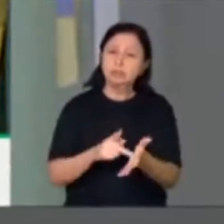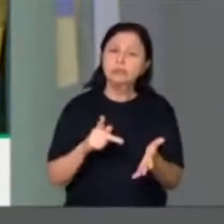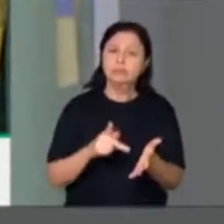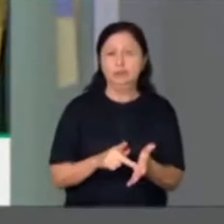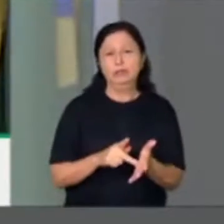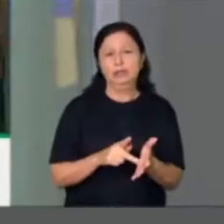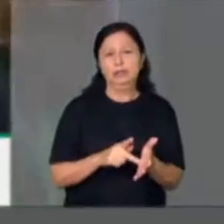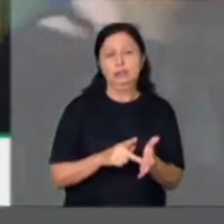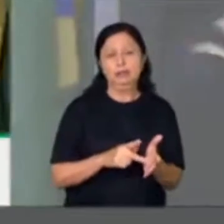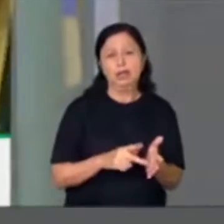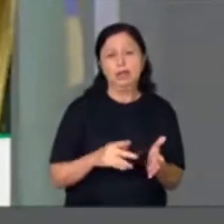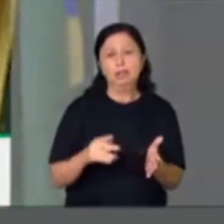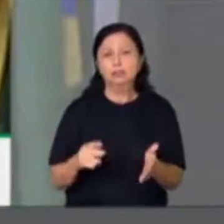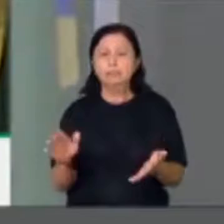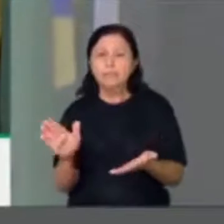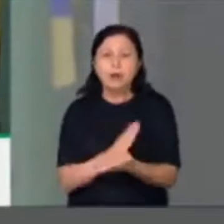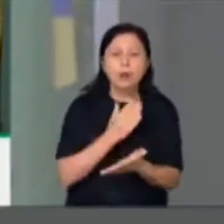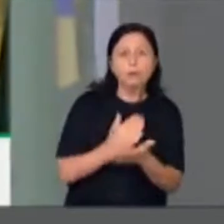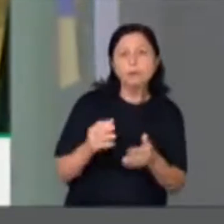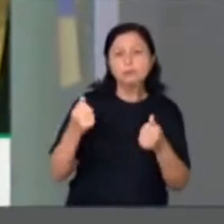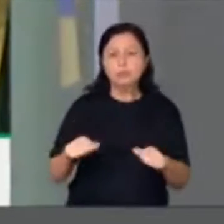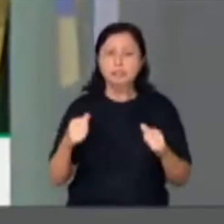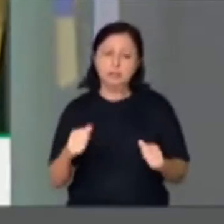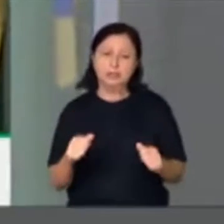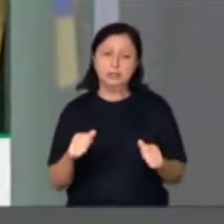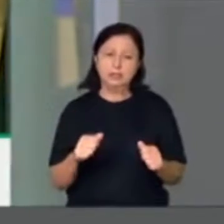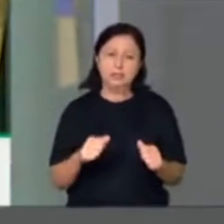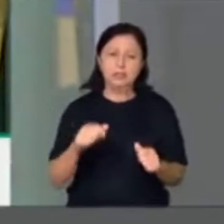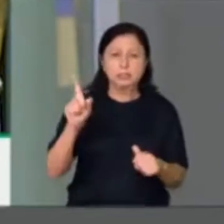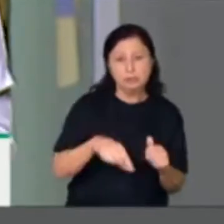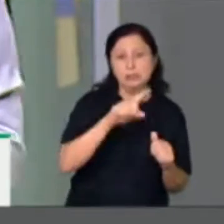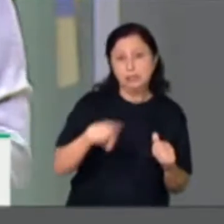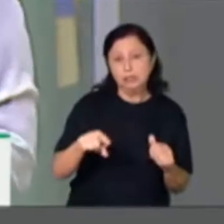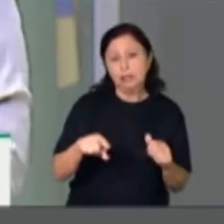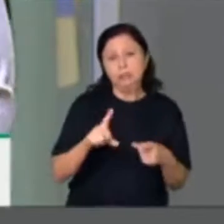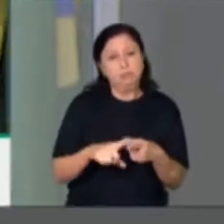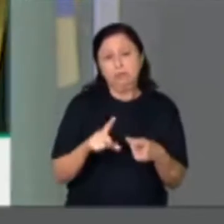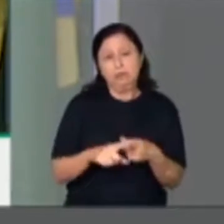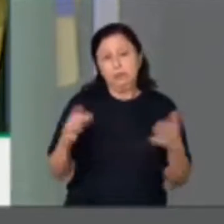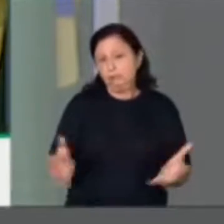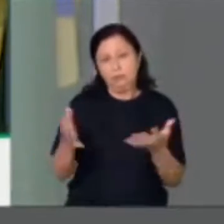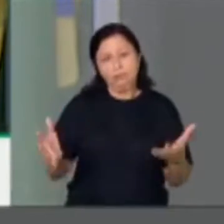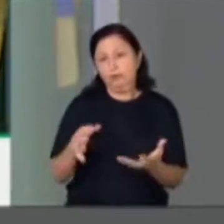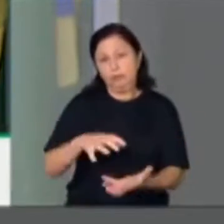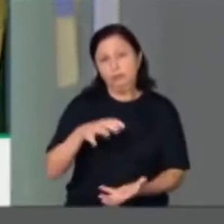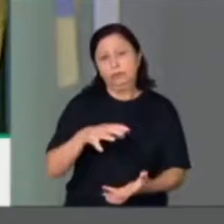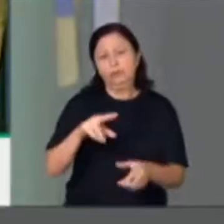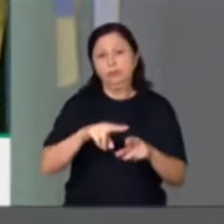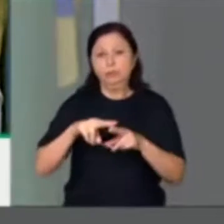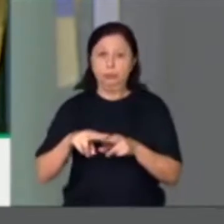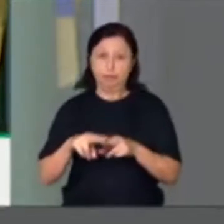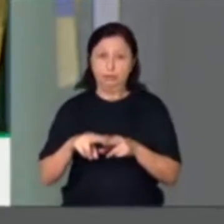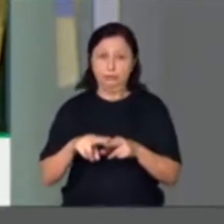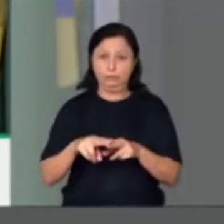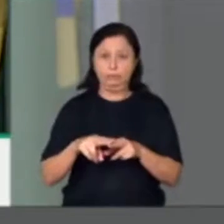rejeitadas porque não vão atender e melhorar a vida da nossa pessoa idosa. Então, essa sessão solene